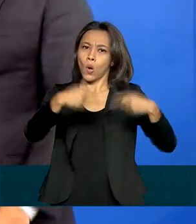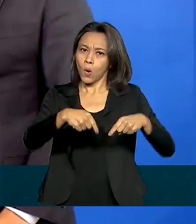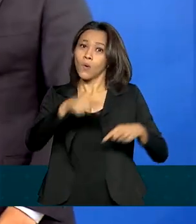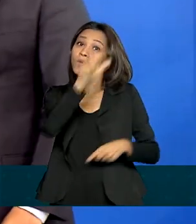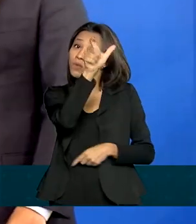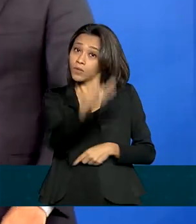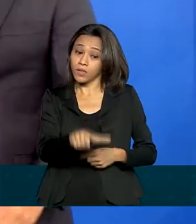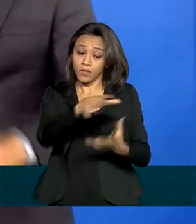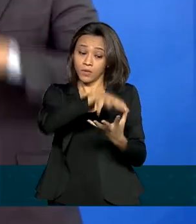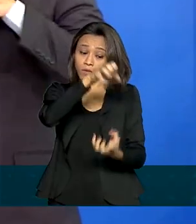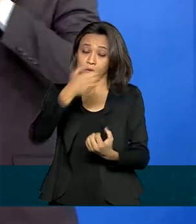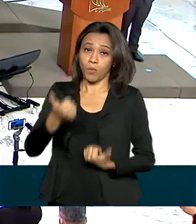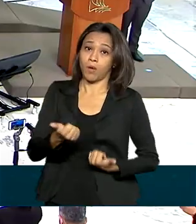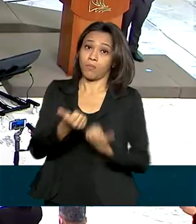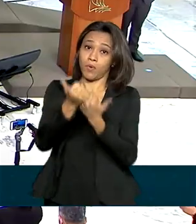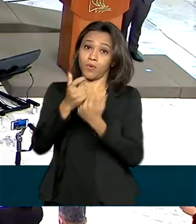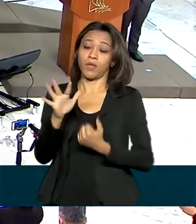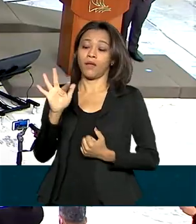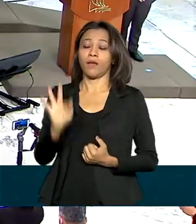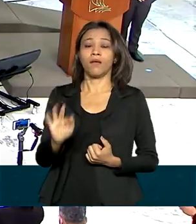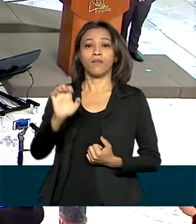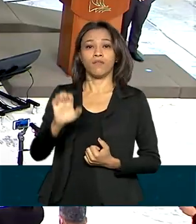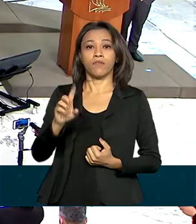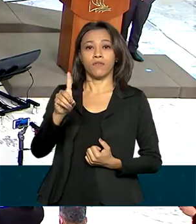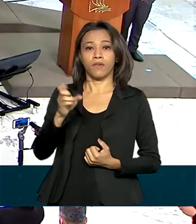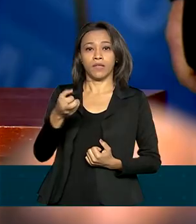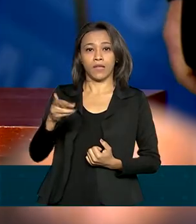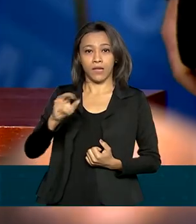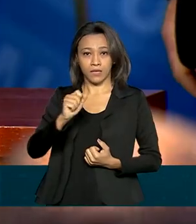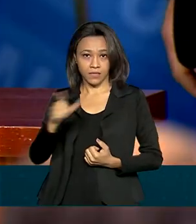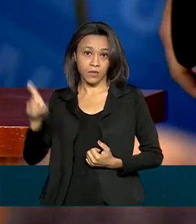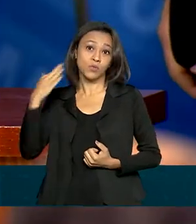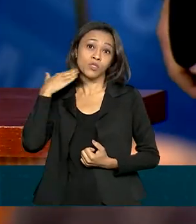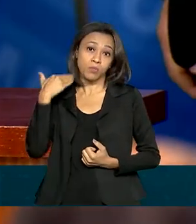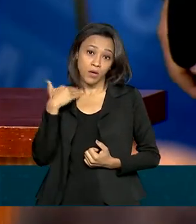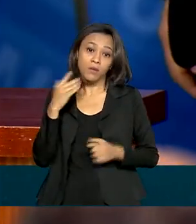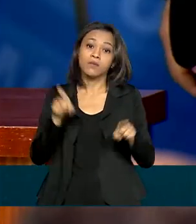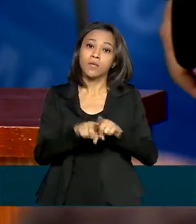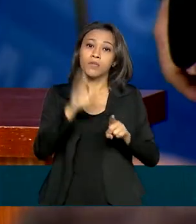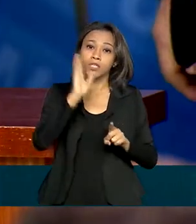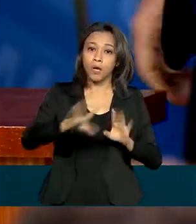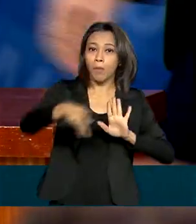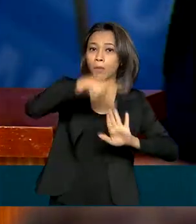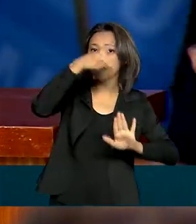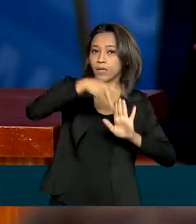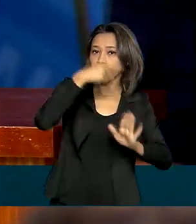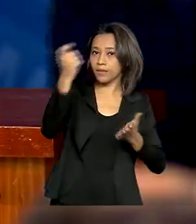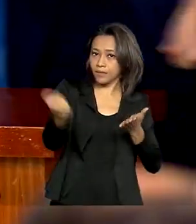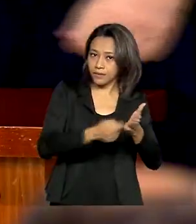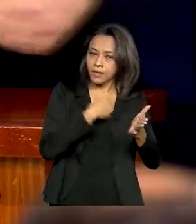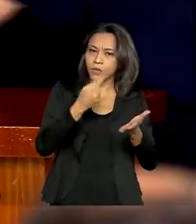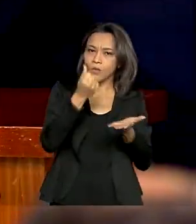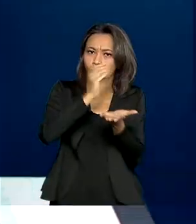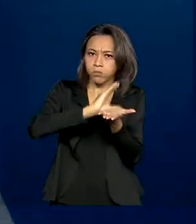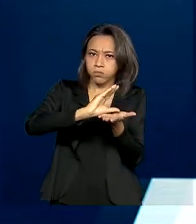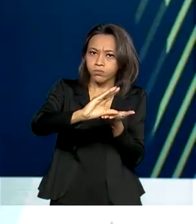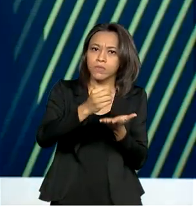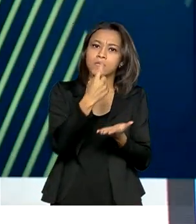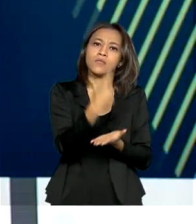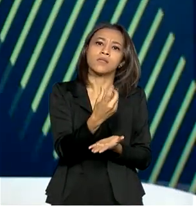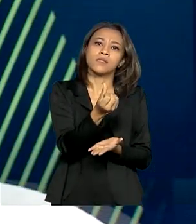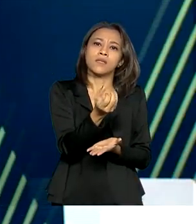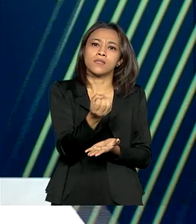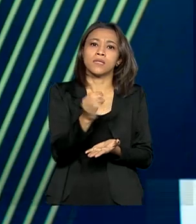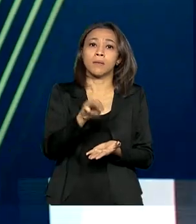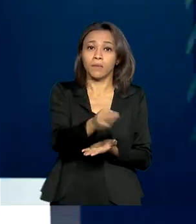o apoio da Federação Brasileira de Bancos. Também foi assinada uma portaria regulamentando o repasse de 160 milhões de reais